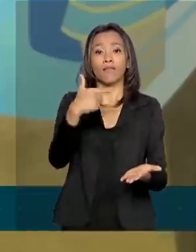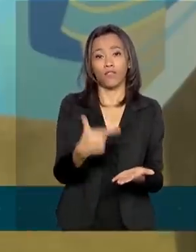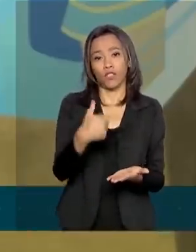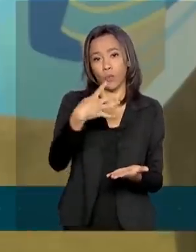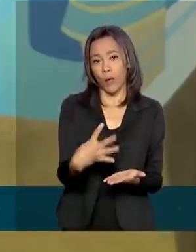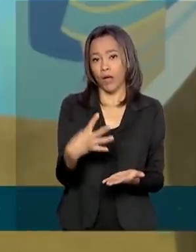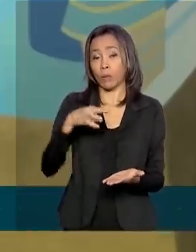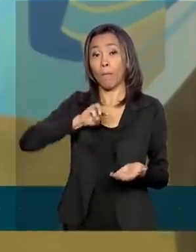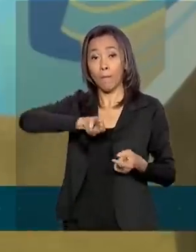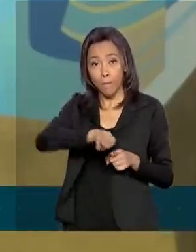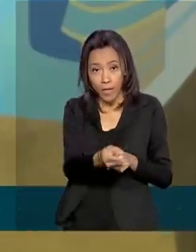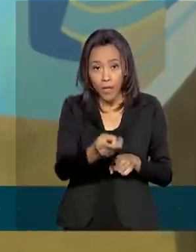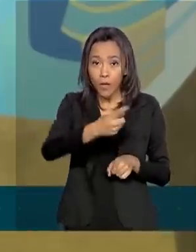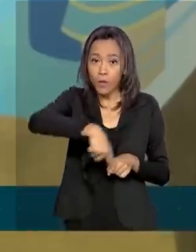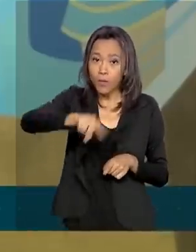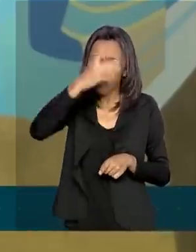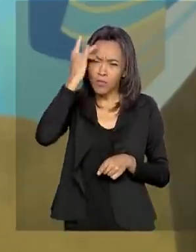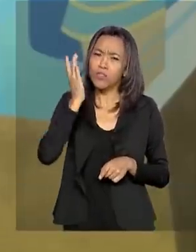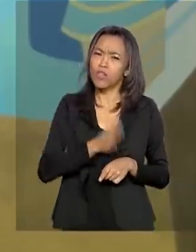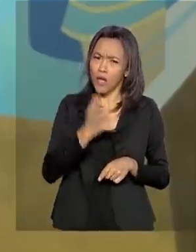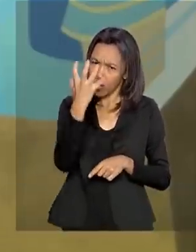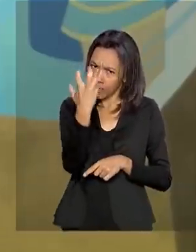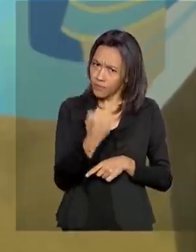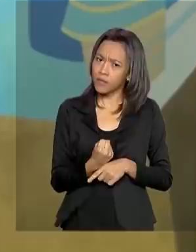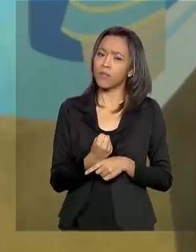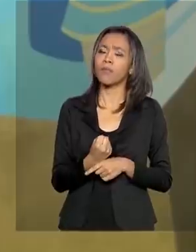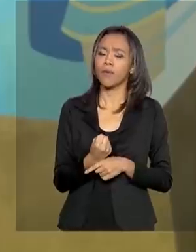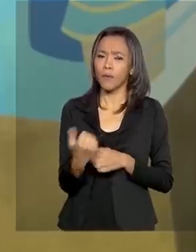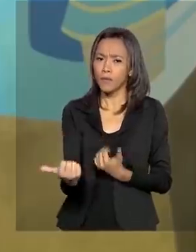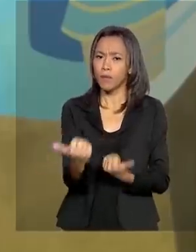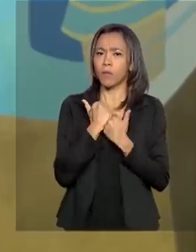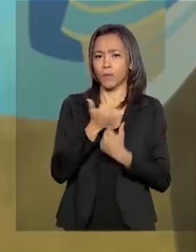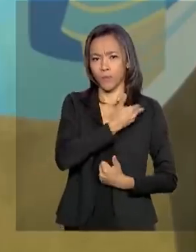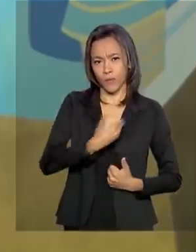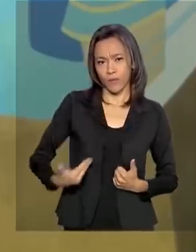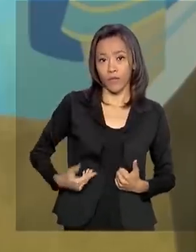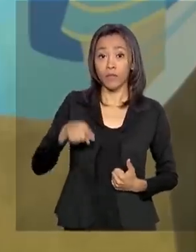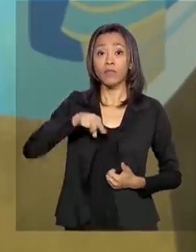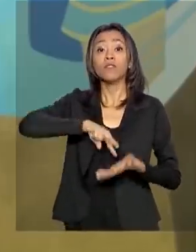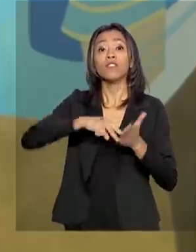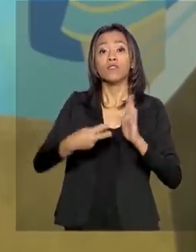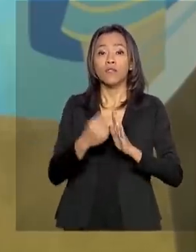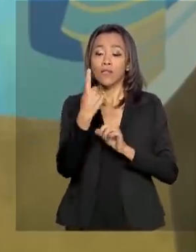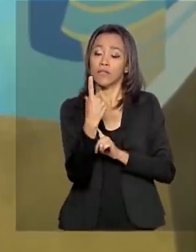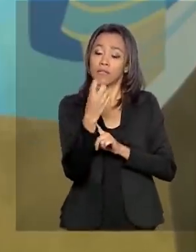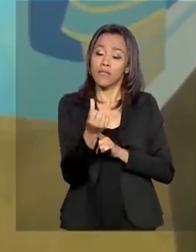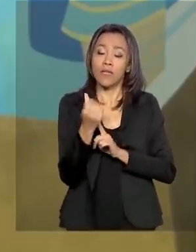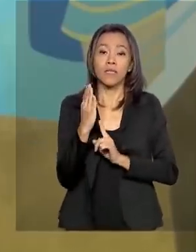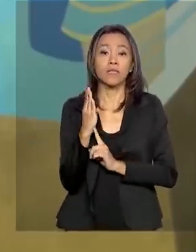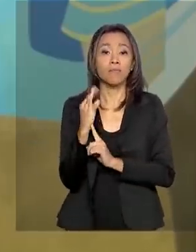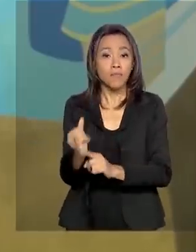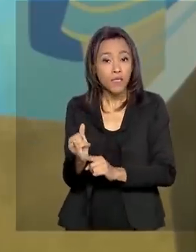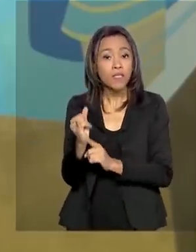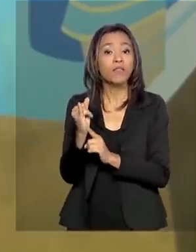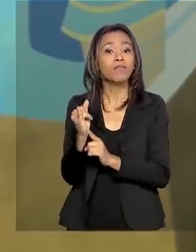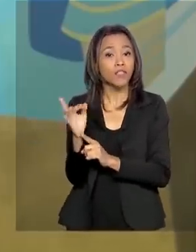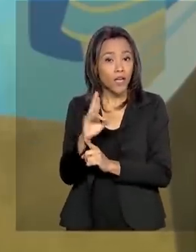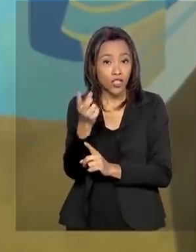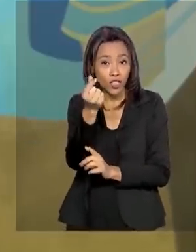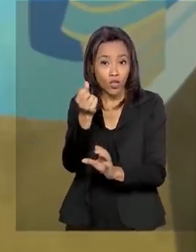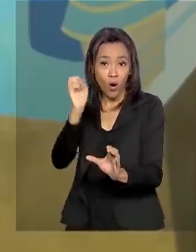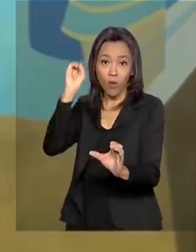brasileiros receberam o auxílio emergencial. Isso significa 16 bilhões de reais nas contas dos